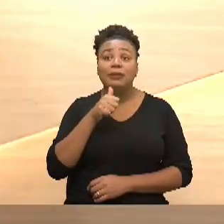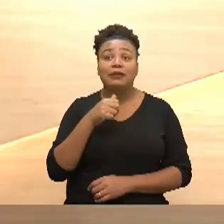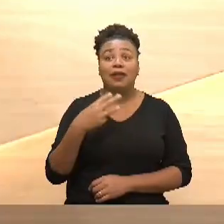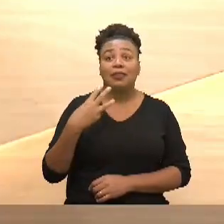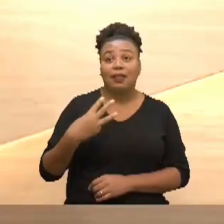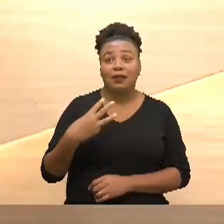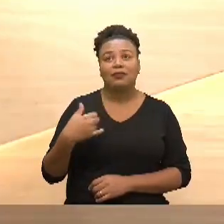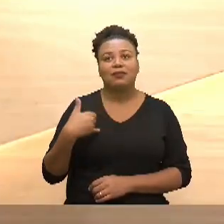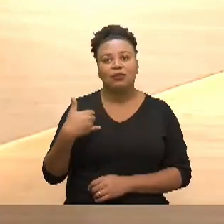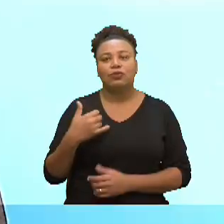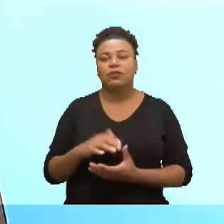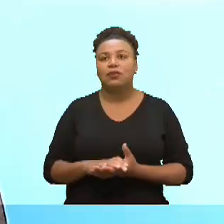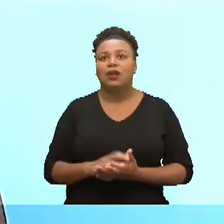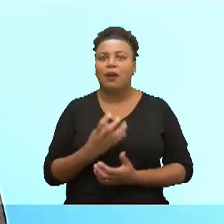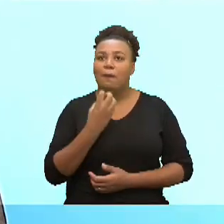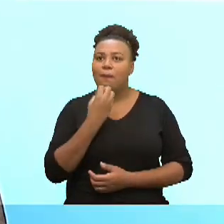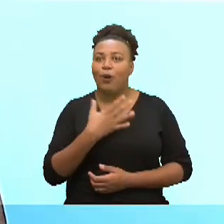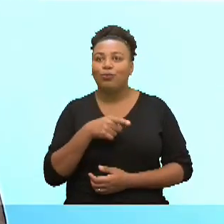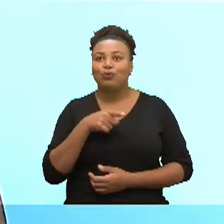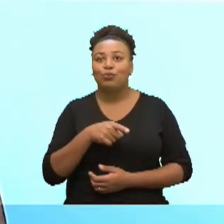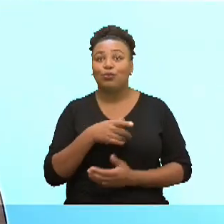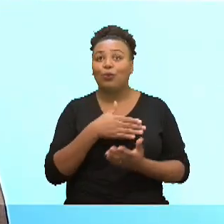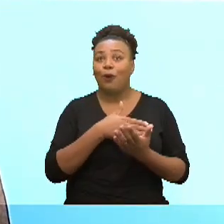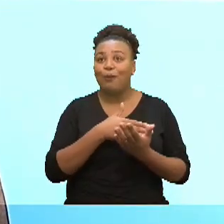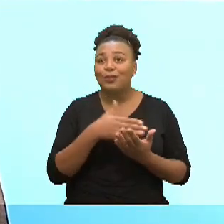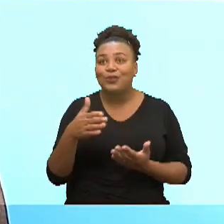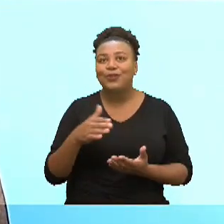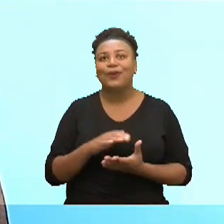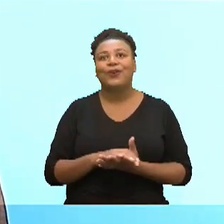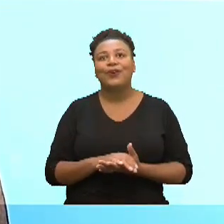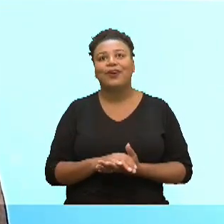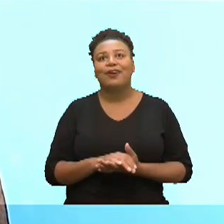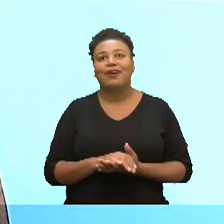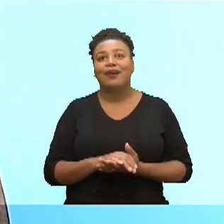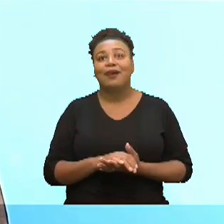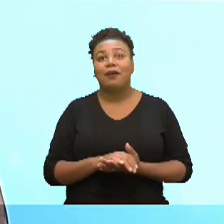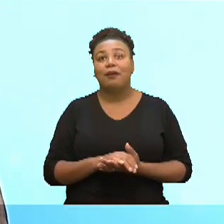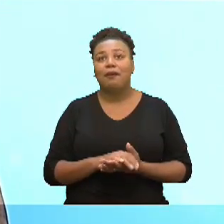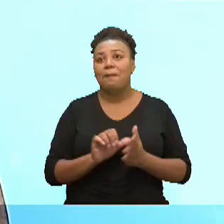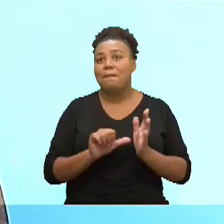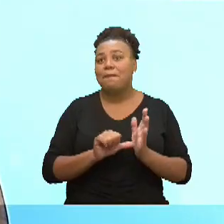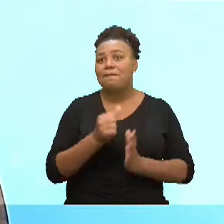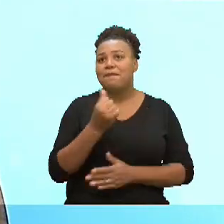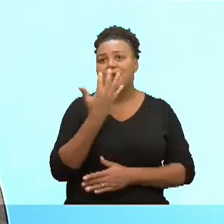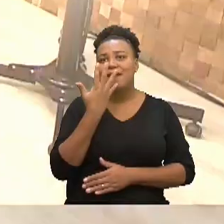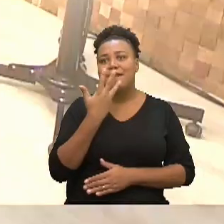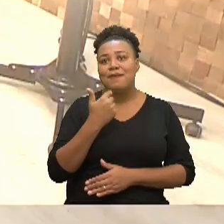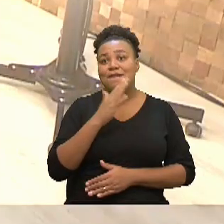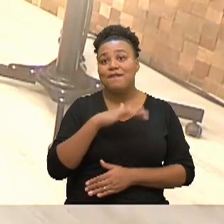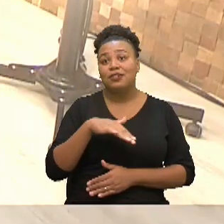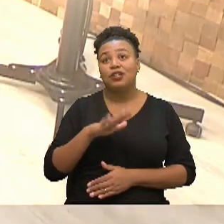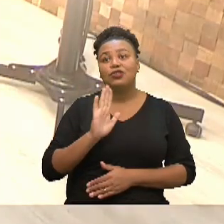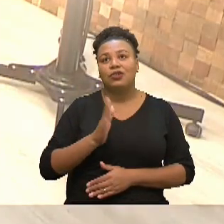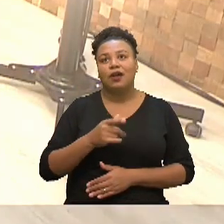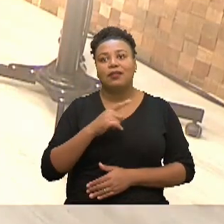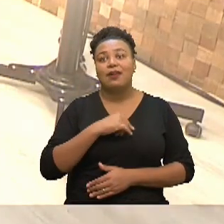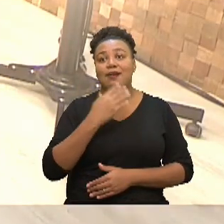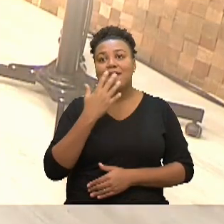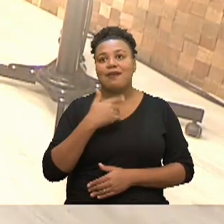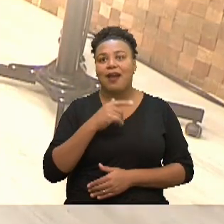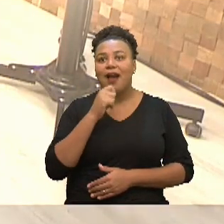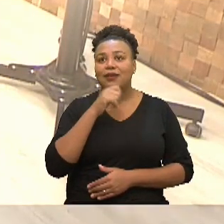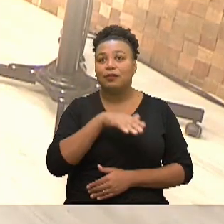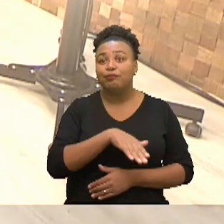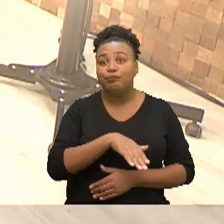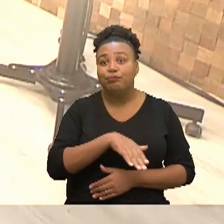anos. Bom, então tu tá desde a primeira, não primeira infância, mas enfim, né, uma criança ainda bem